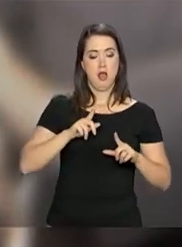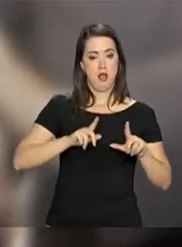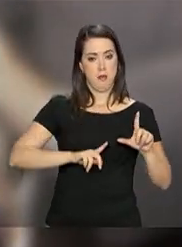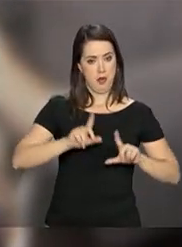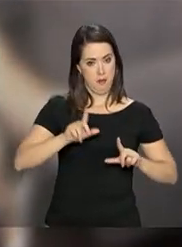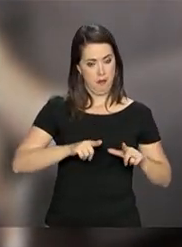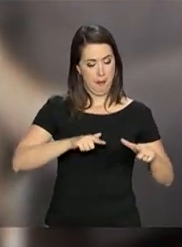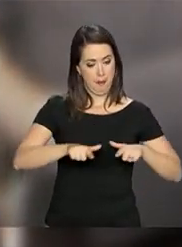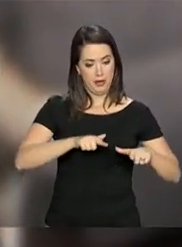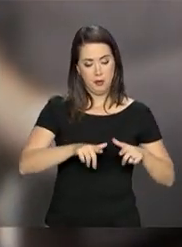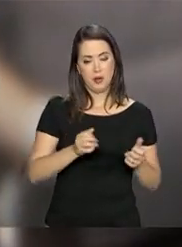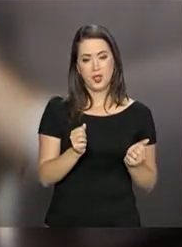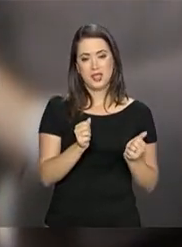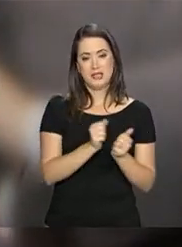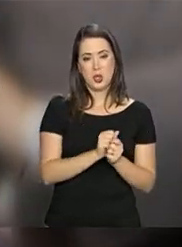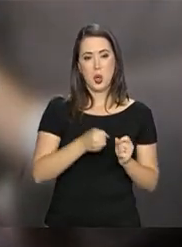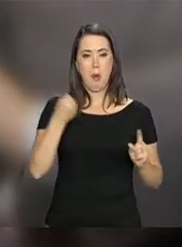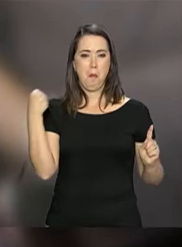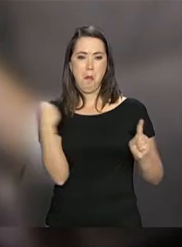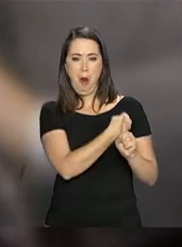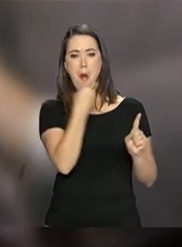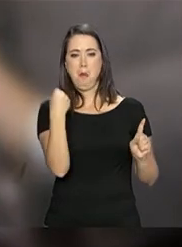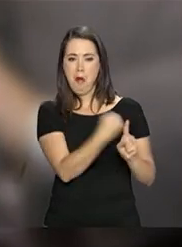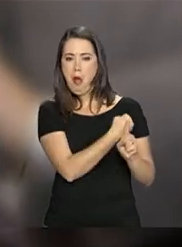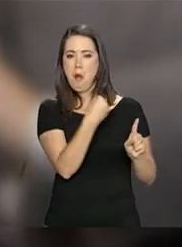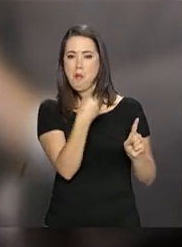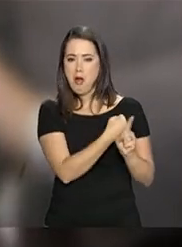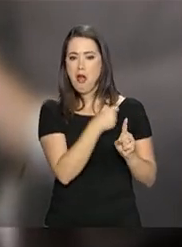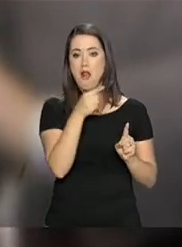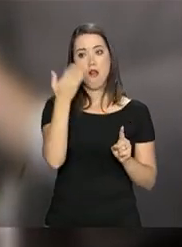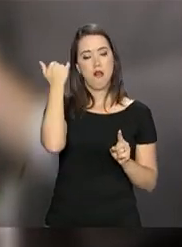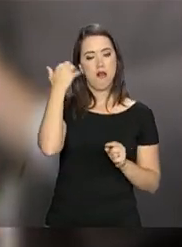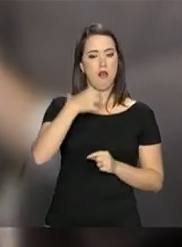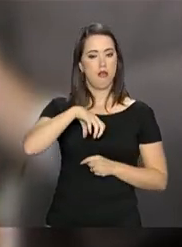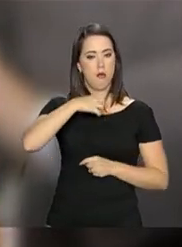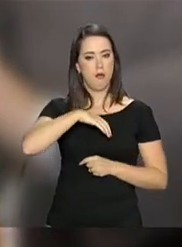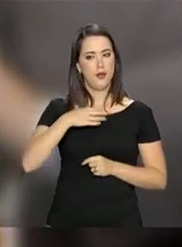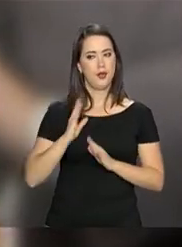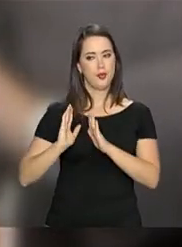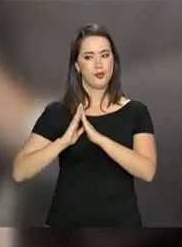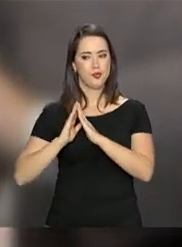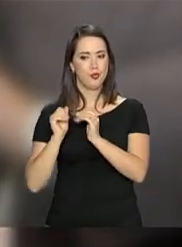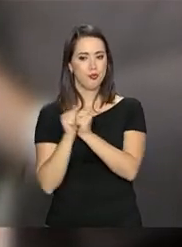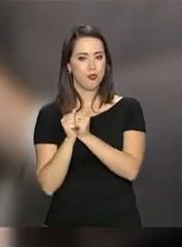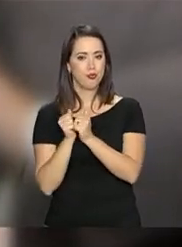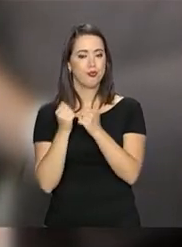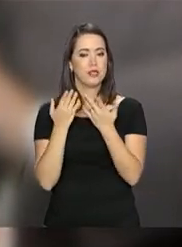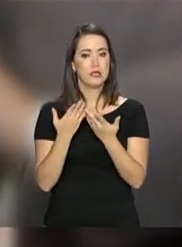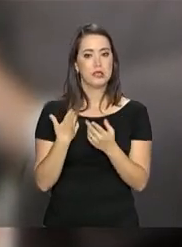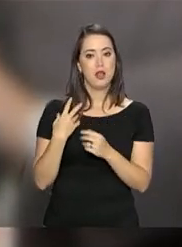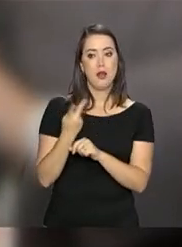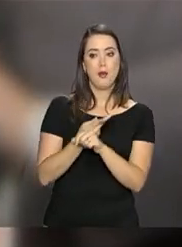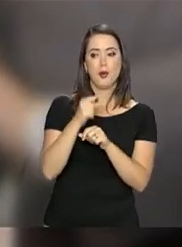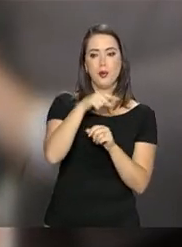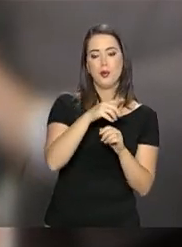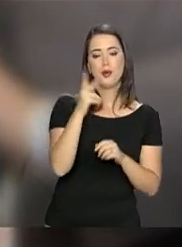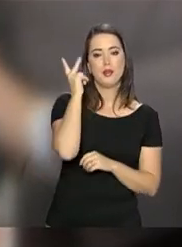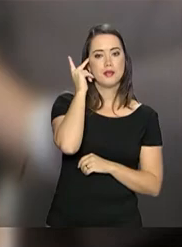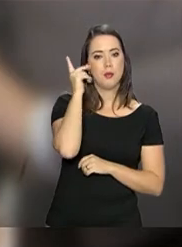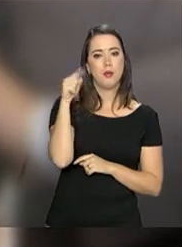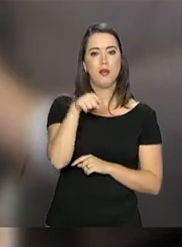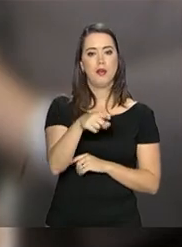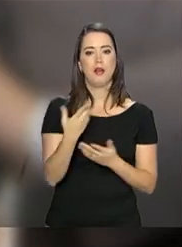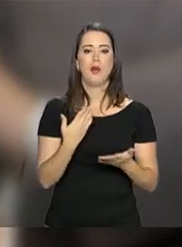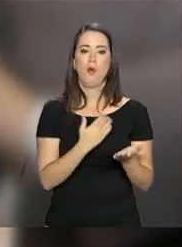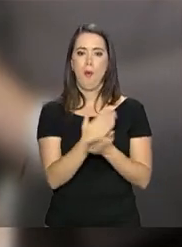De um rapaz desde então, desde a Bahia, onde eles moravam. Aí ela veio atrás dele para morar junto com ele e acabou